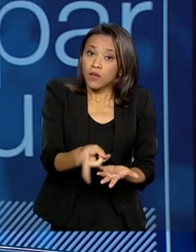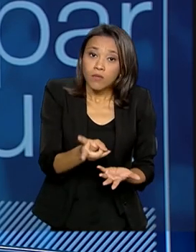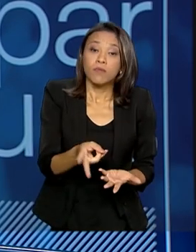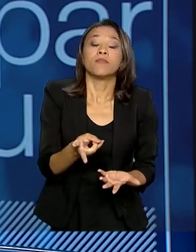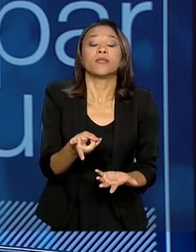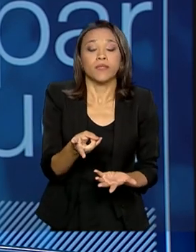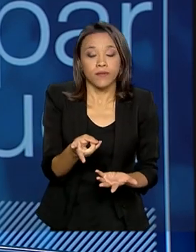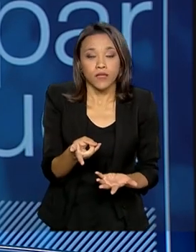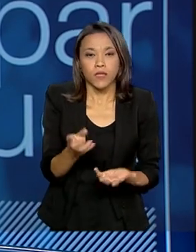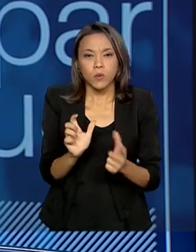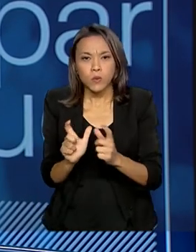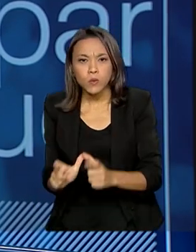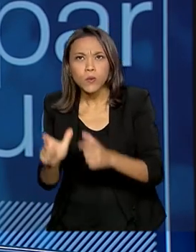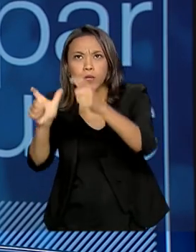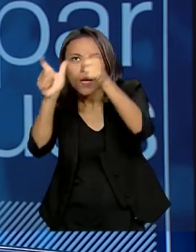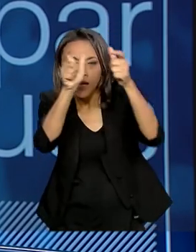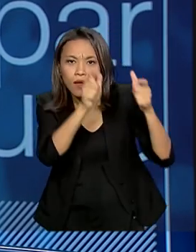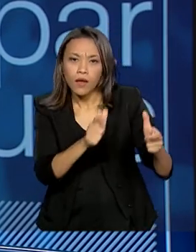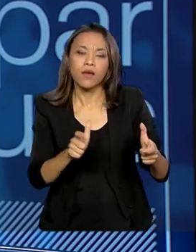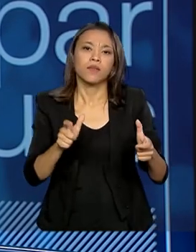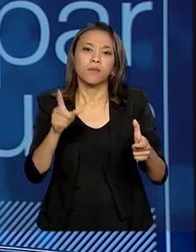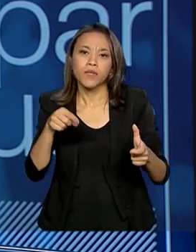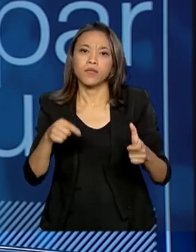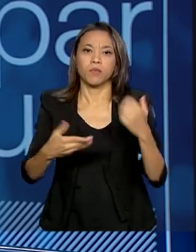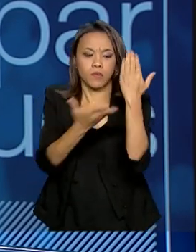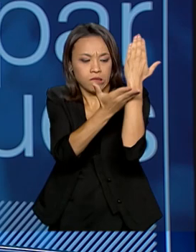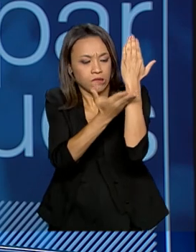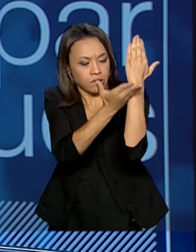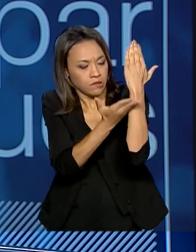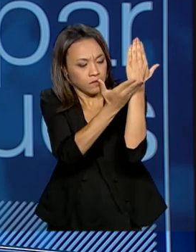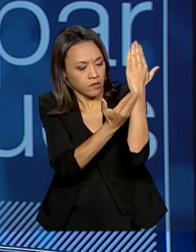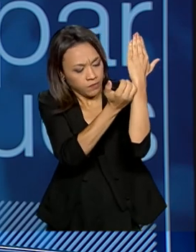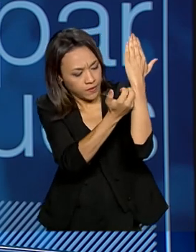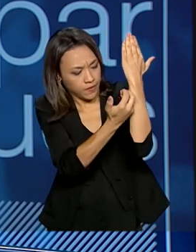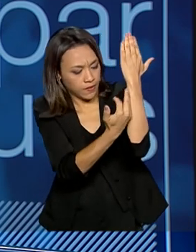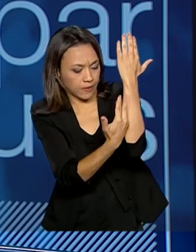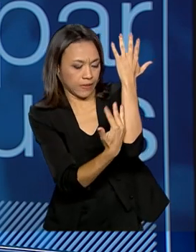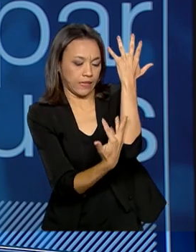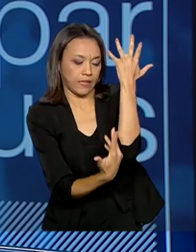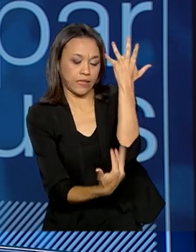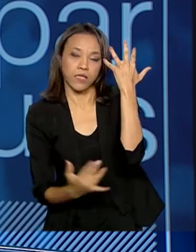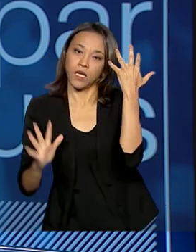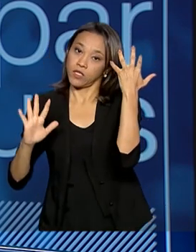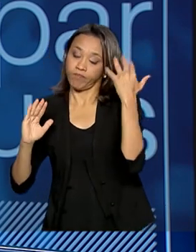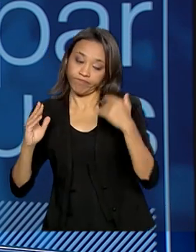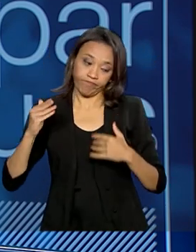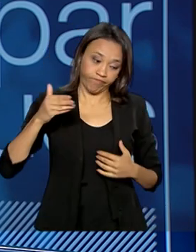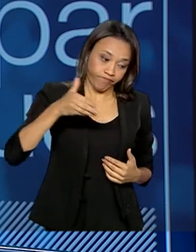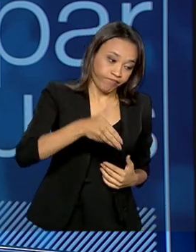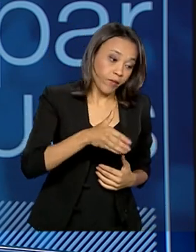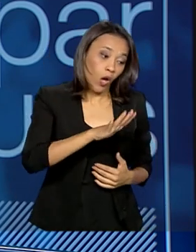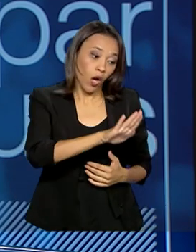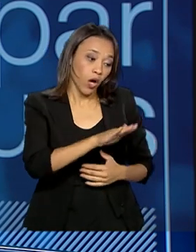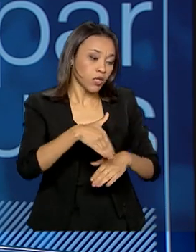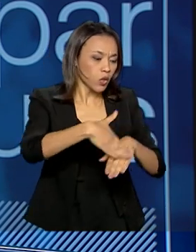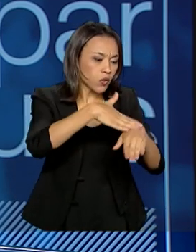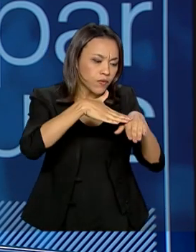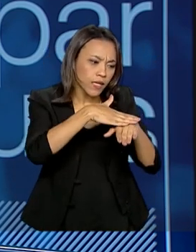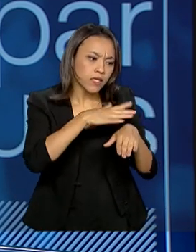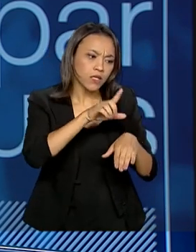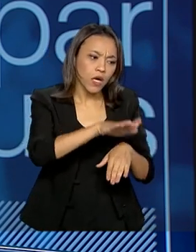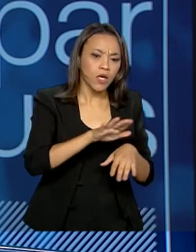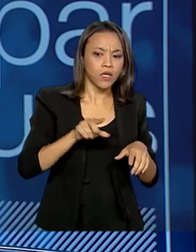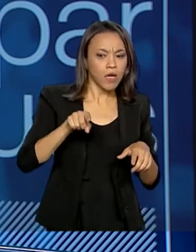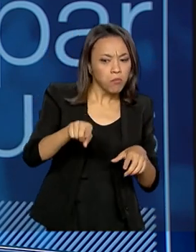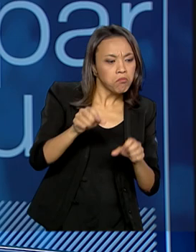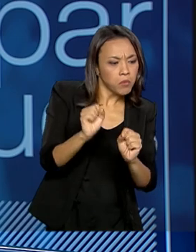unidades que tem como reserva extrativista, a gente sempre vai nas comunidades, conversa com a comunidade e fala o que